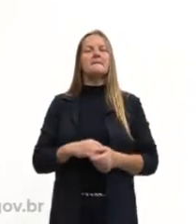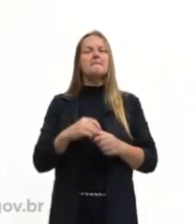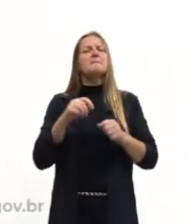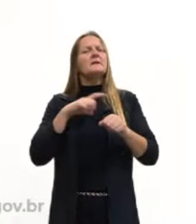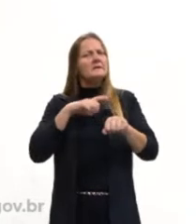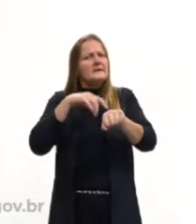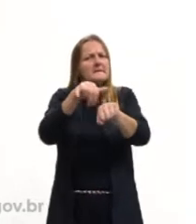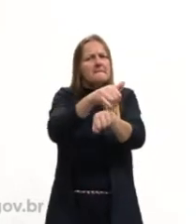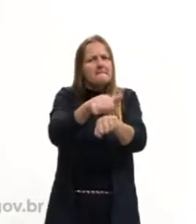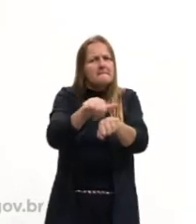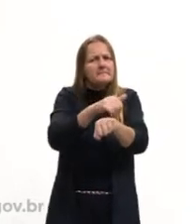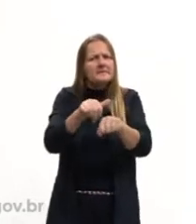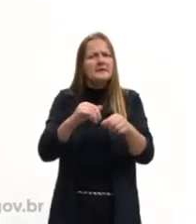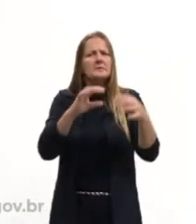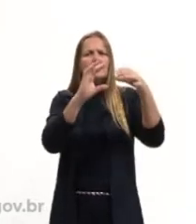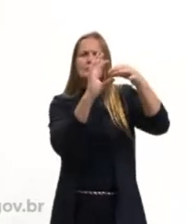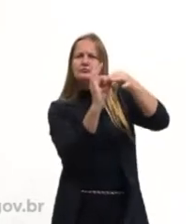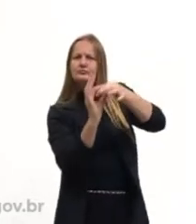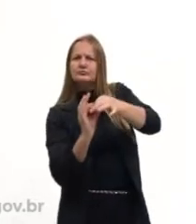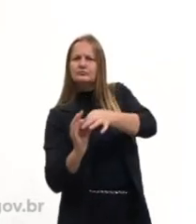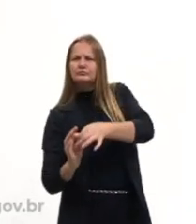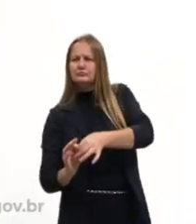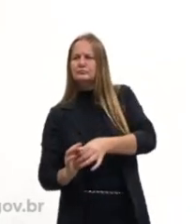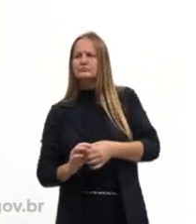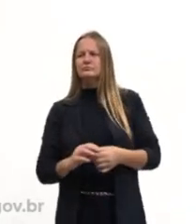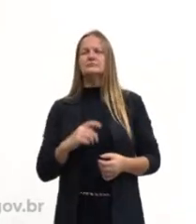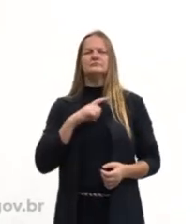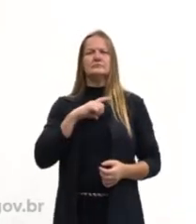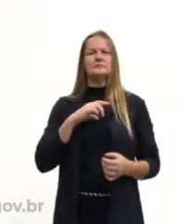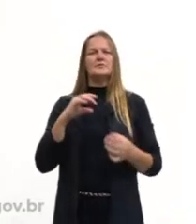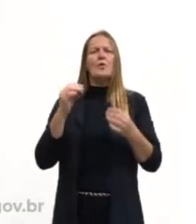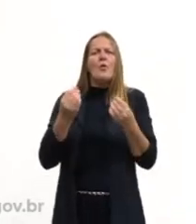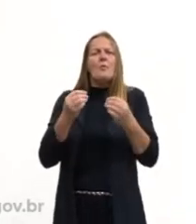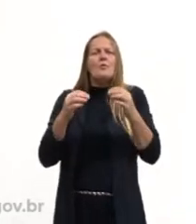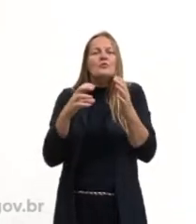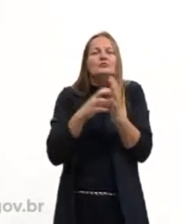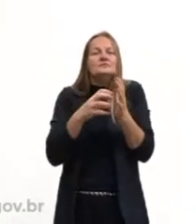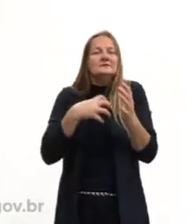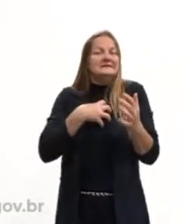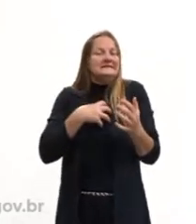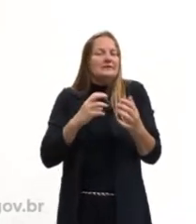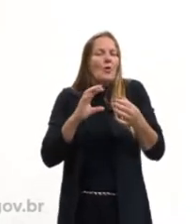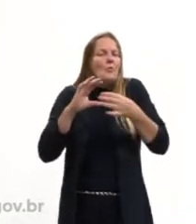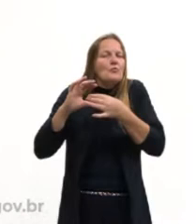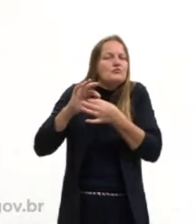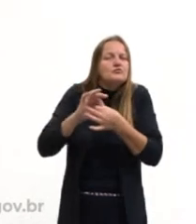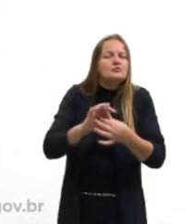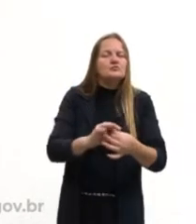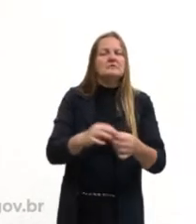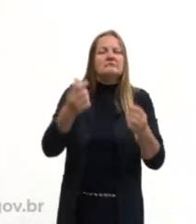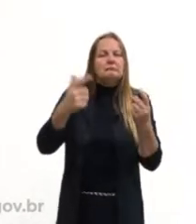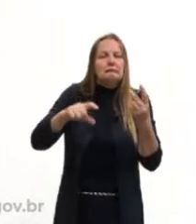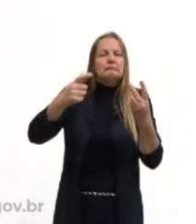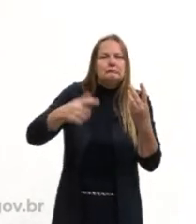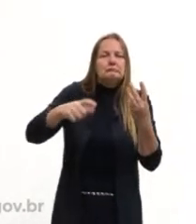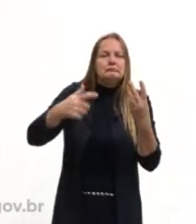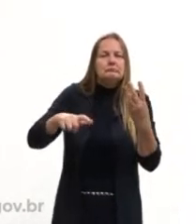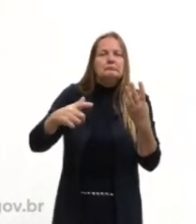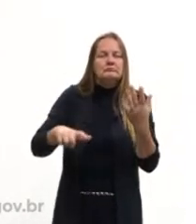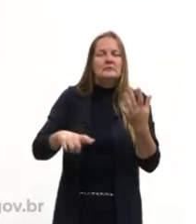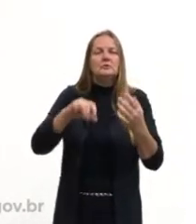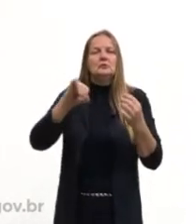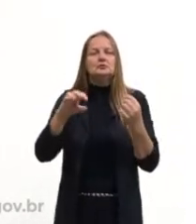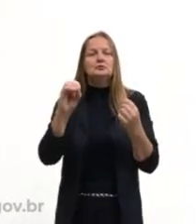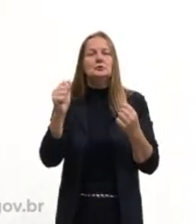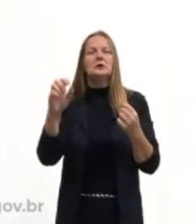recursos para dar coerência, tá? Para dar sentido ao texto e para eu não precisar ficar repetindo várias